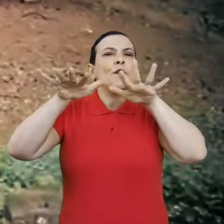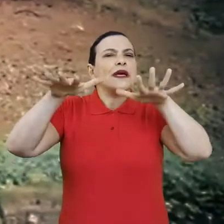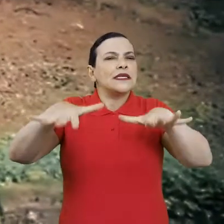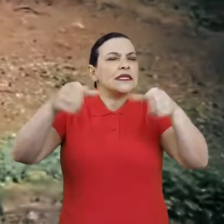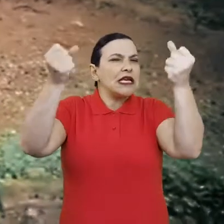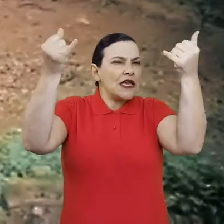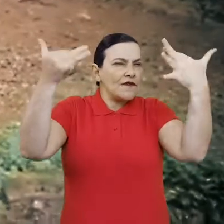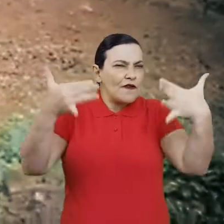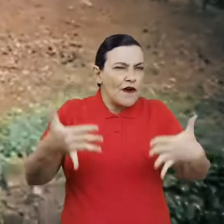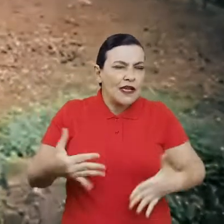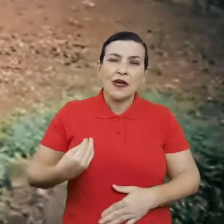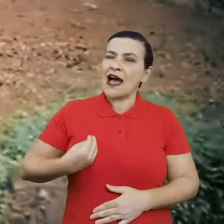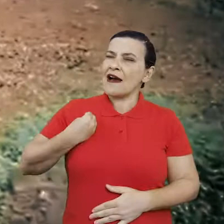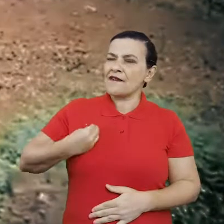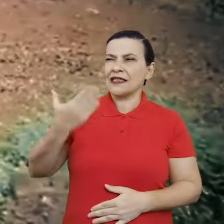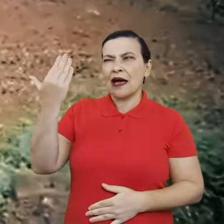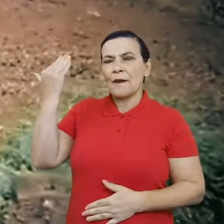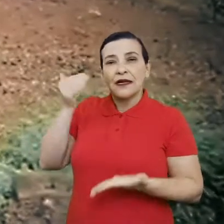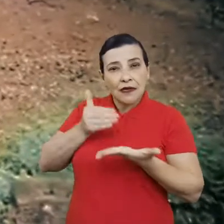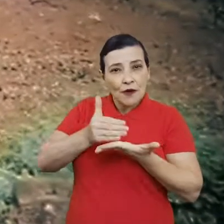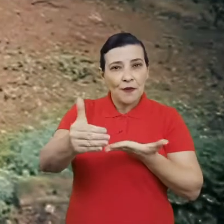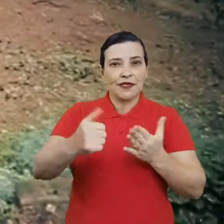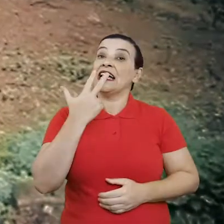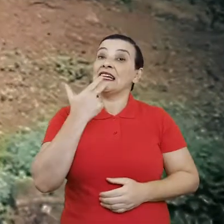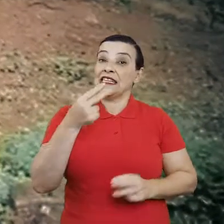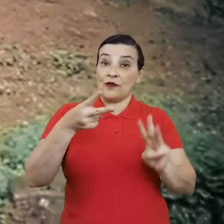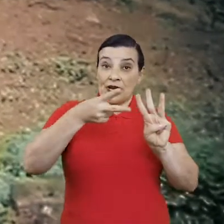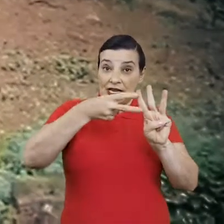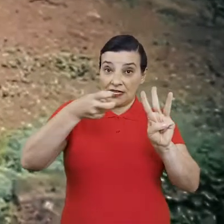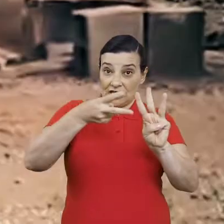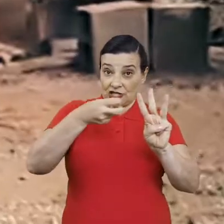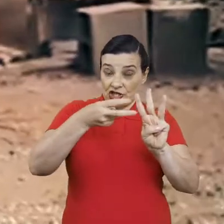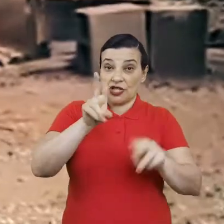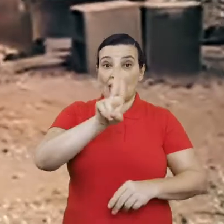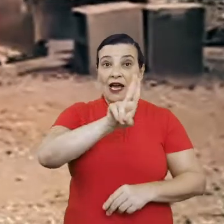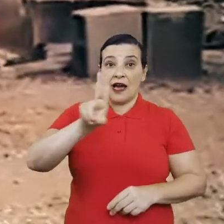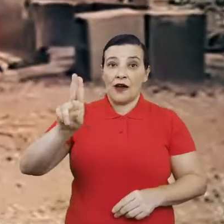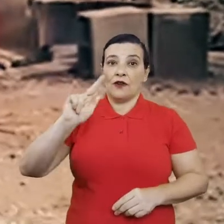falar aqui é sobre a origem da vida. Na minha língua indígena seria ou